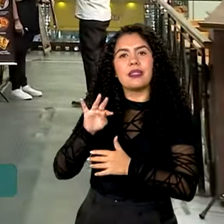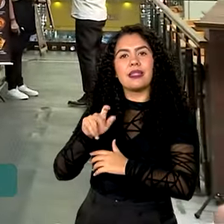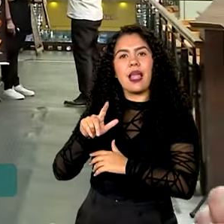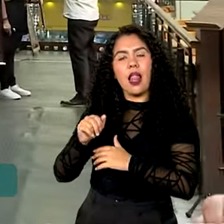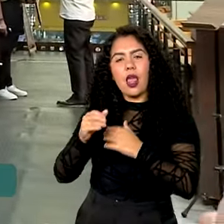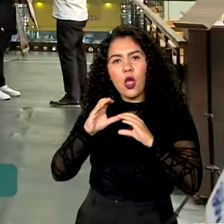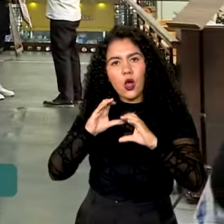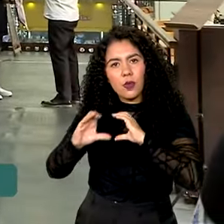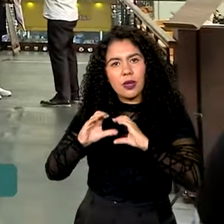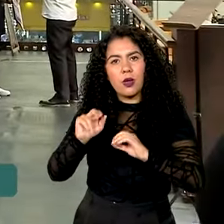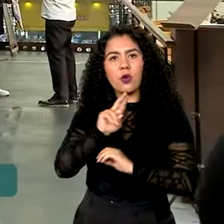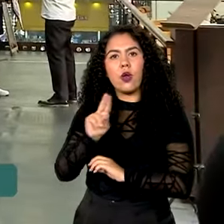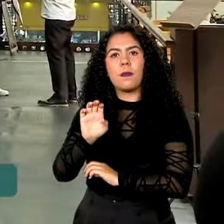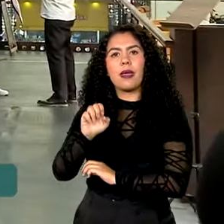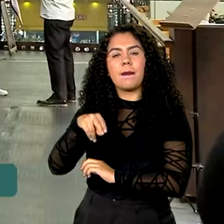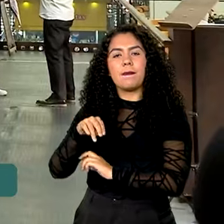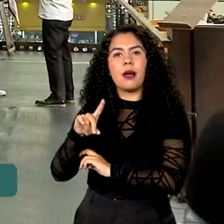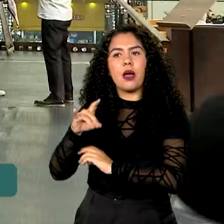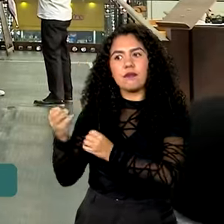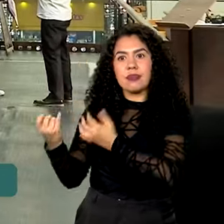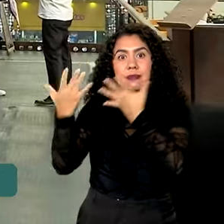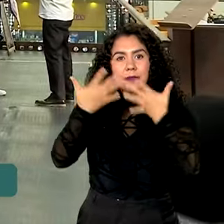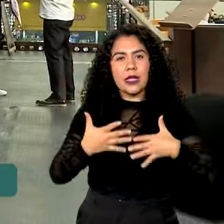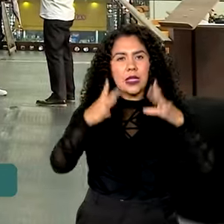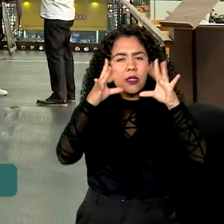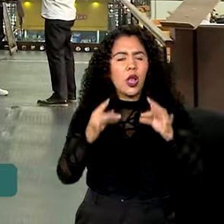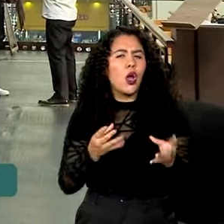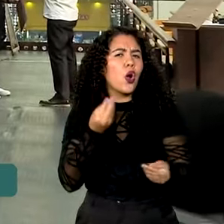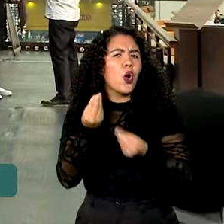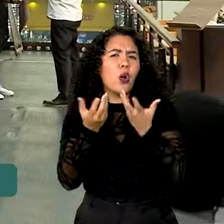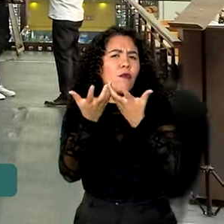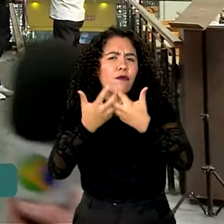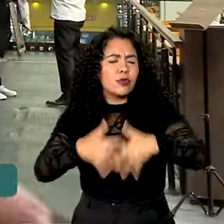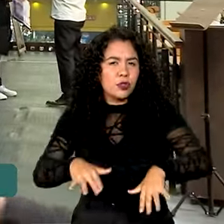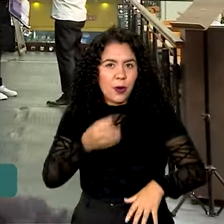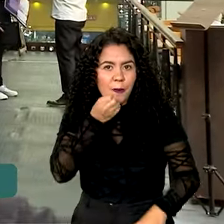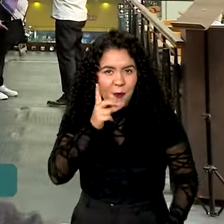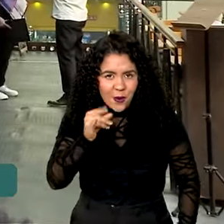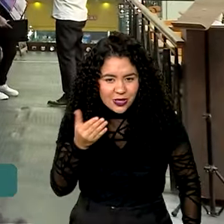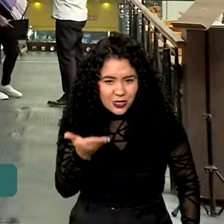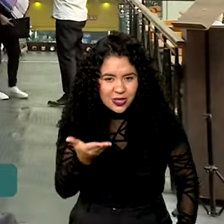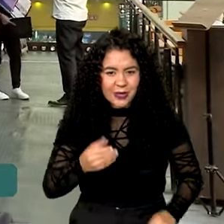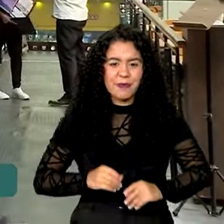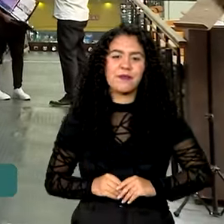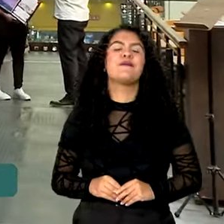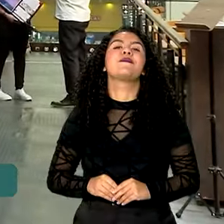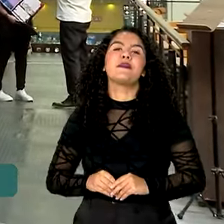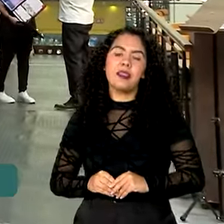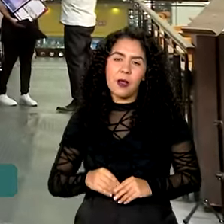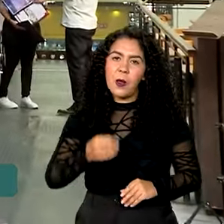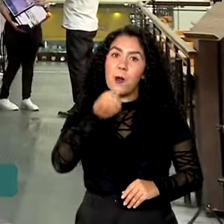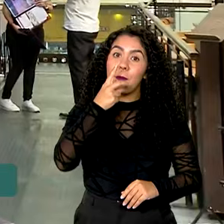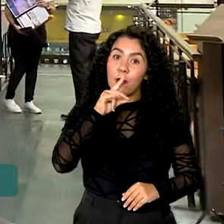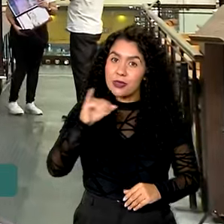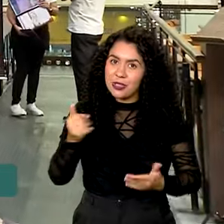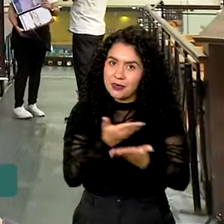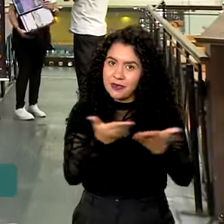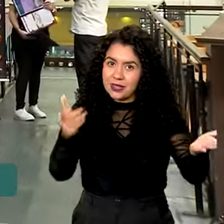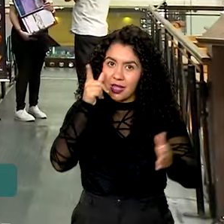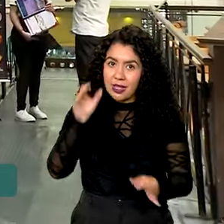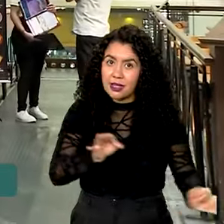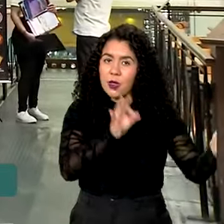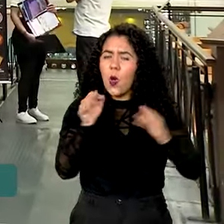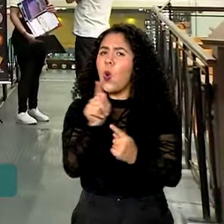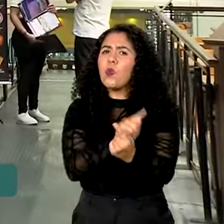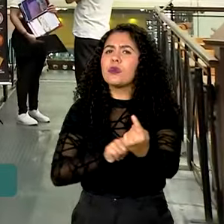Hermano Tércios. Secretário, como é feita essa blitz? Bom dia para você. Bom dia, bom dia a todos os telespectadores. Então, a ideia